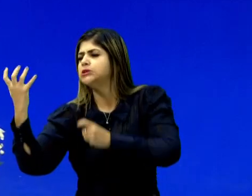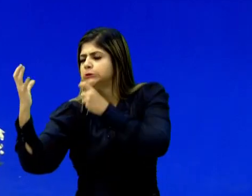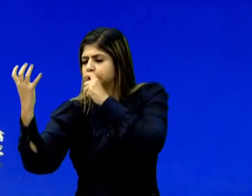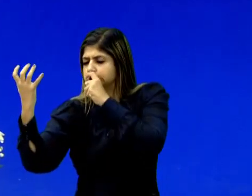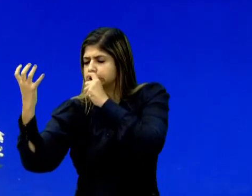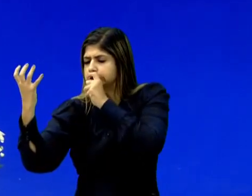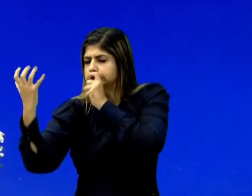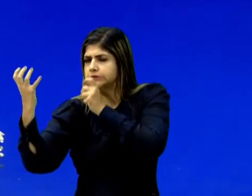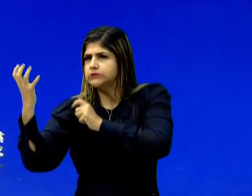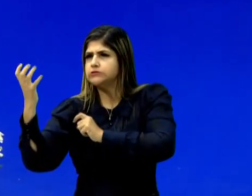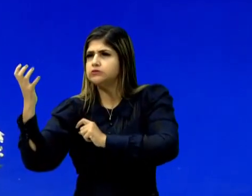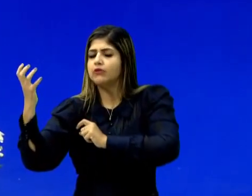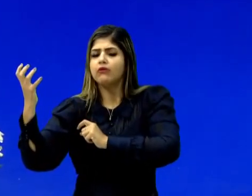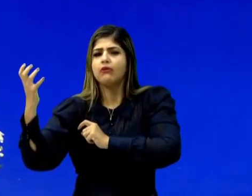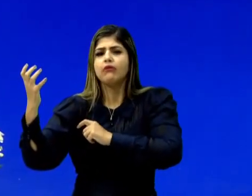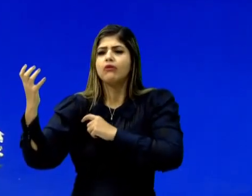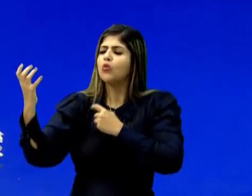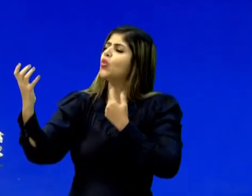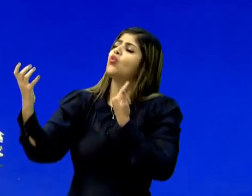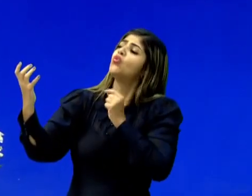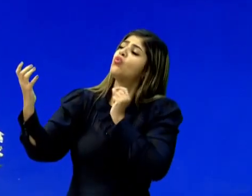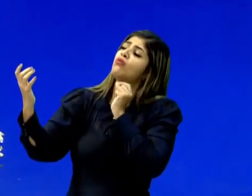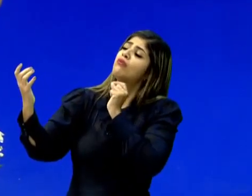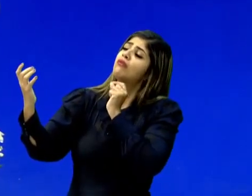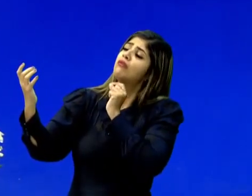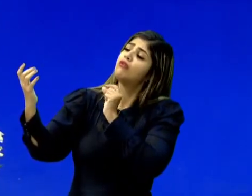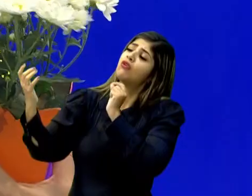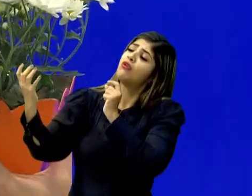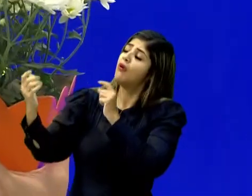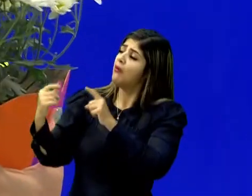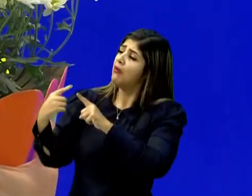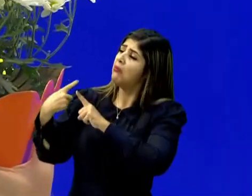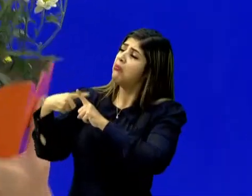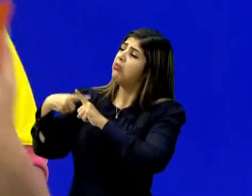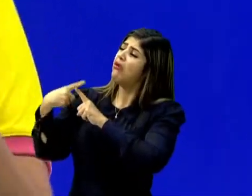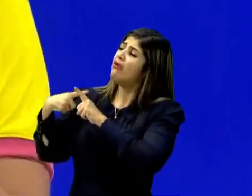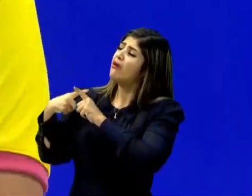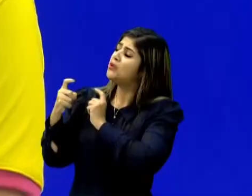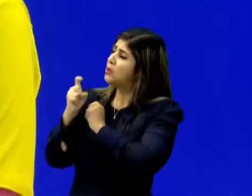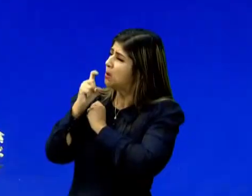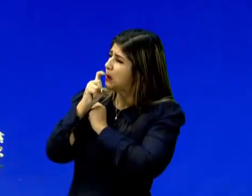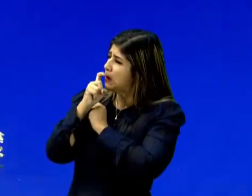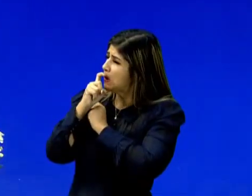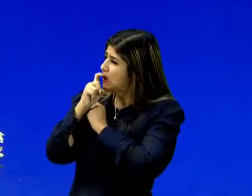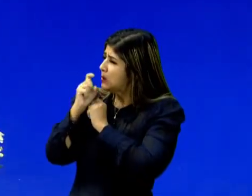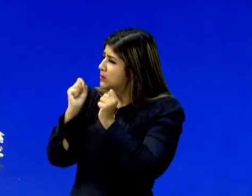Tremendo! A borboleta pergunta. Margarida, por que você está tremendo?